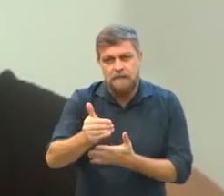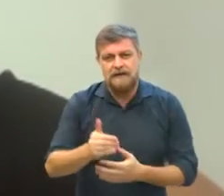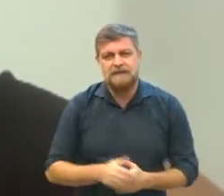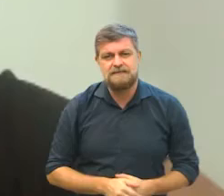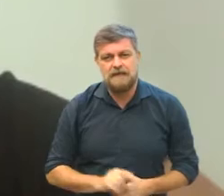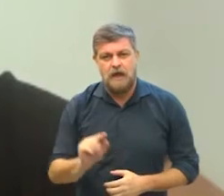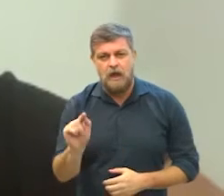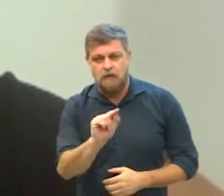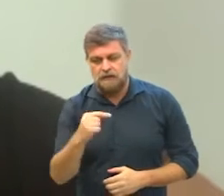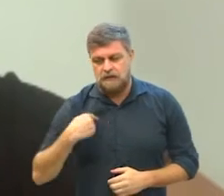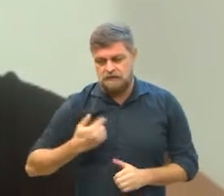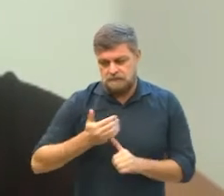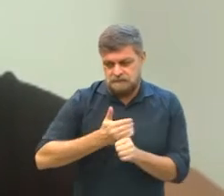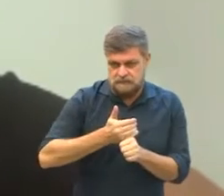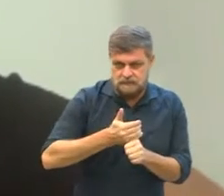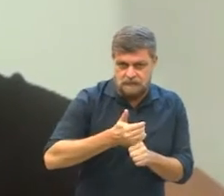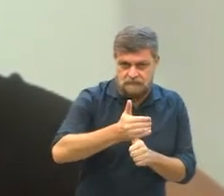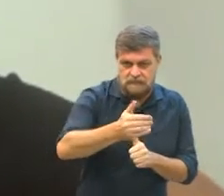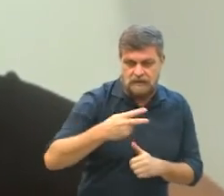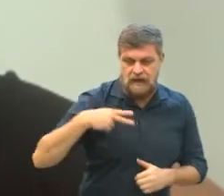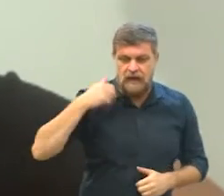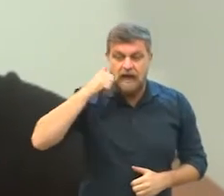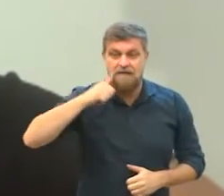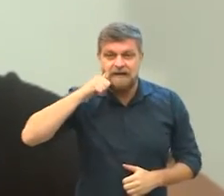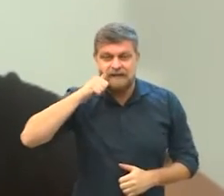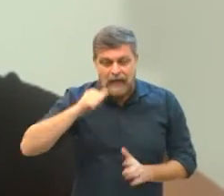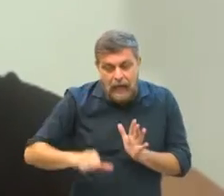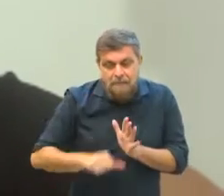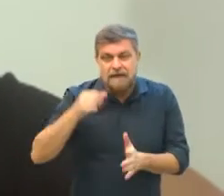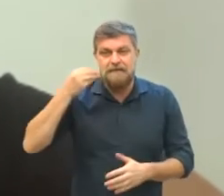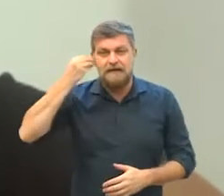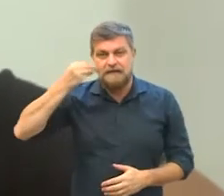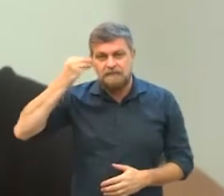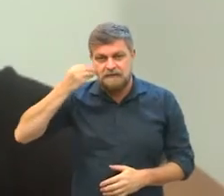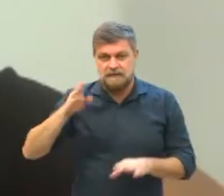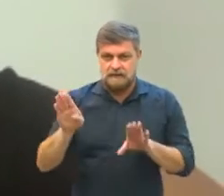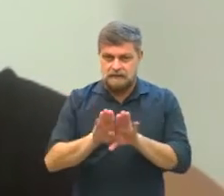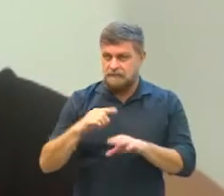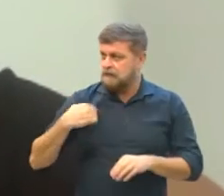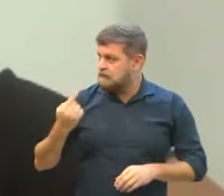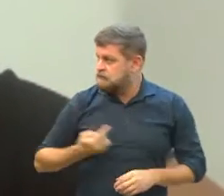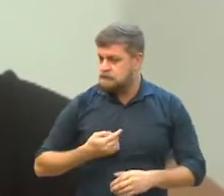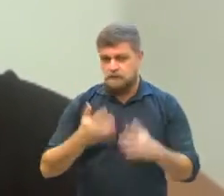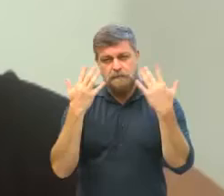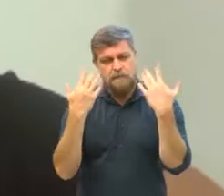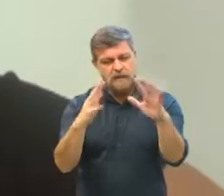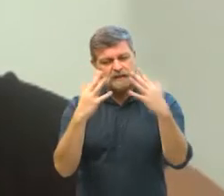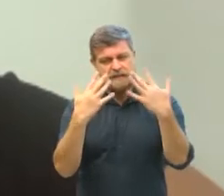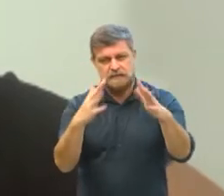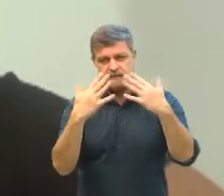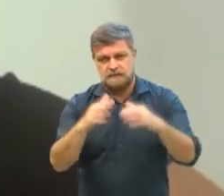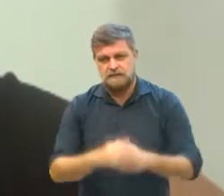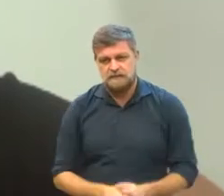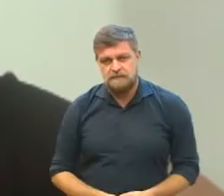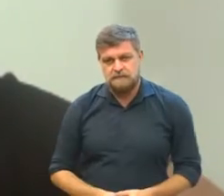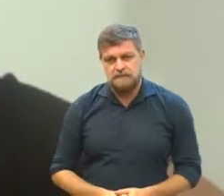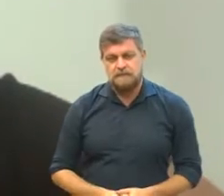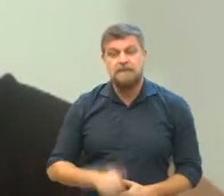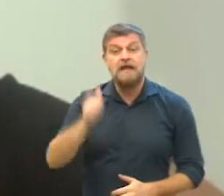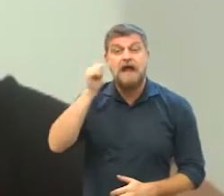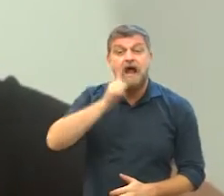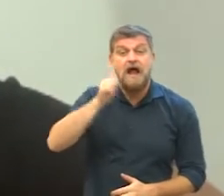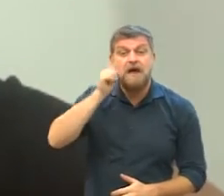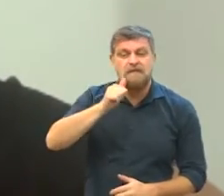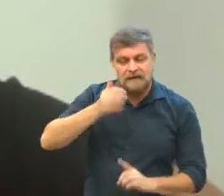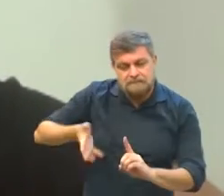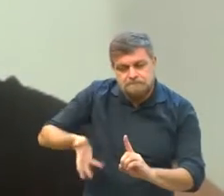inaugura tanto os nossos mandatos como nós somos vereadoras de primeiro mandato mas também a gente homenageia nesse primeiro